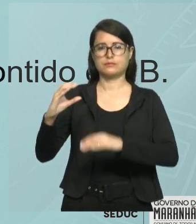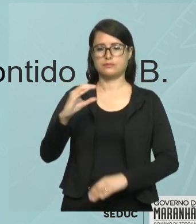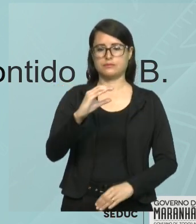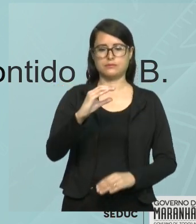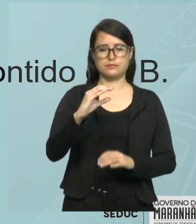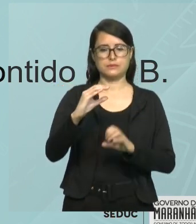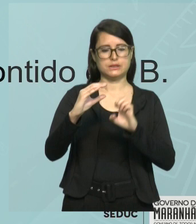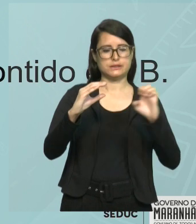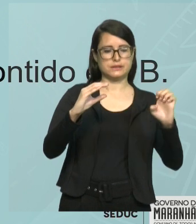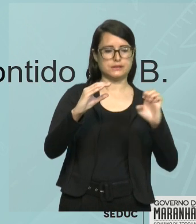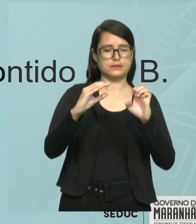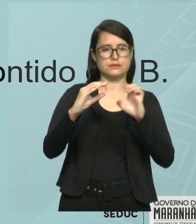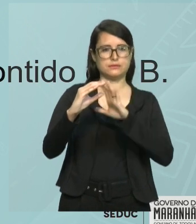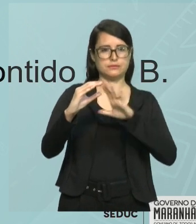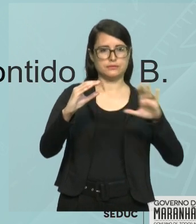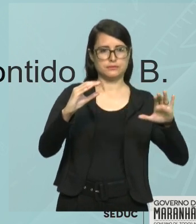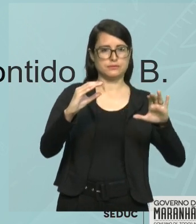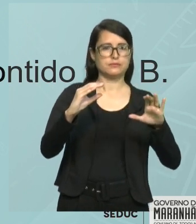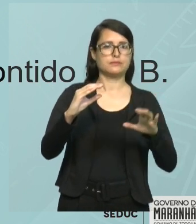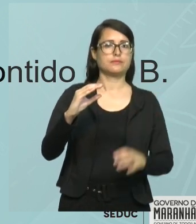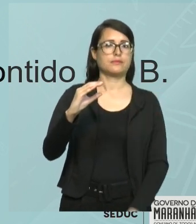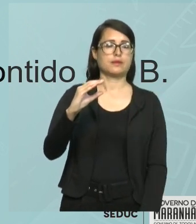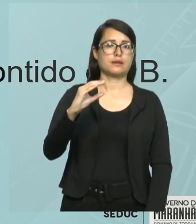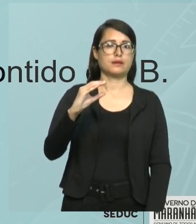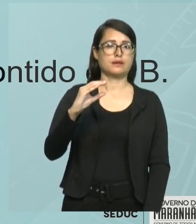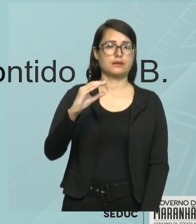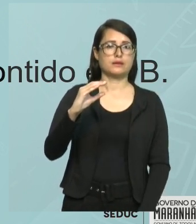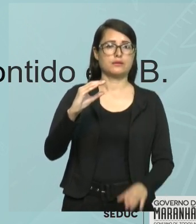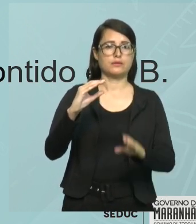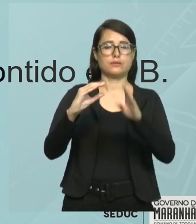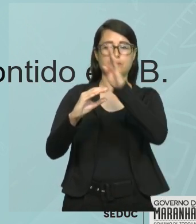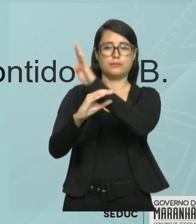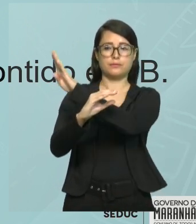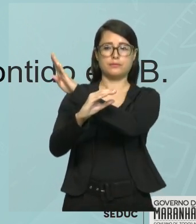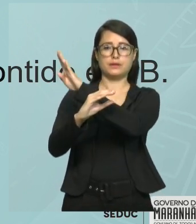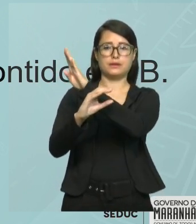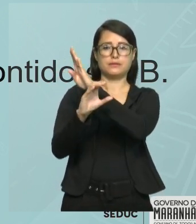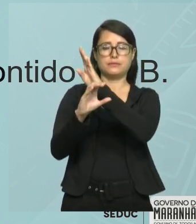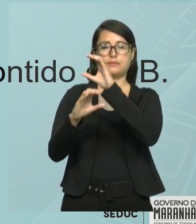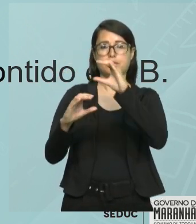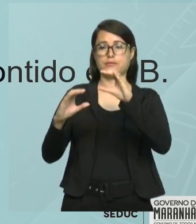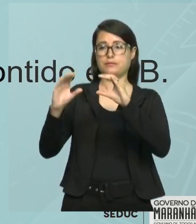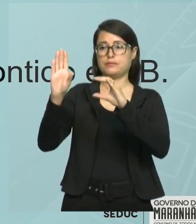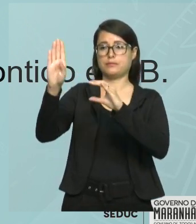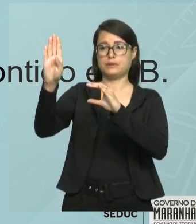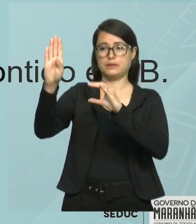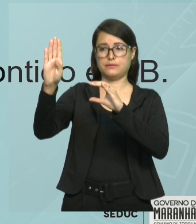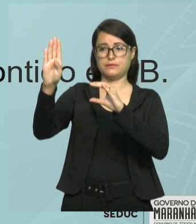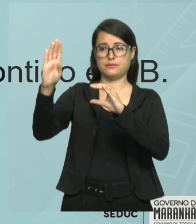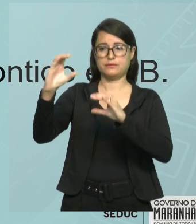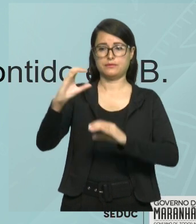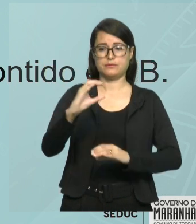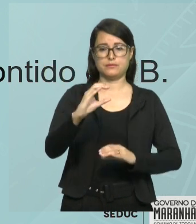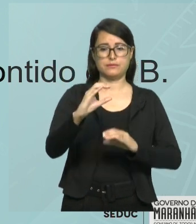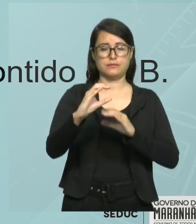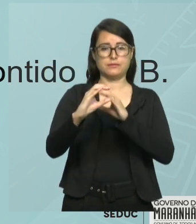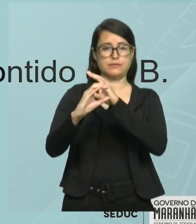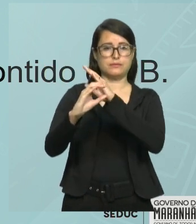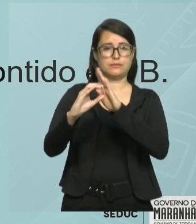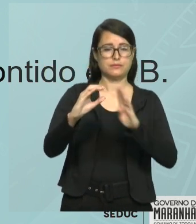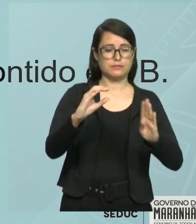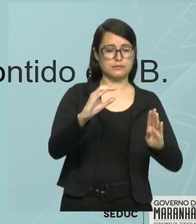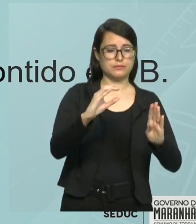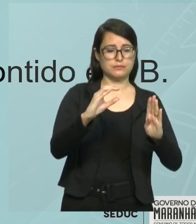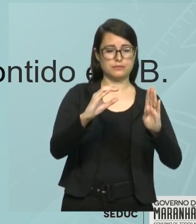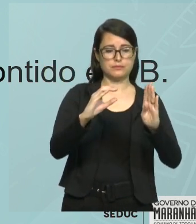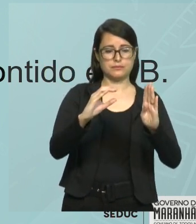Se você observar, o conjunto B também mudou de posição. Por quê? Porque o conjunto A é que